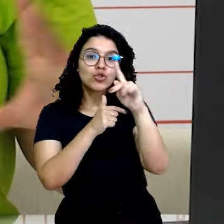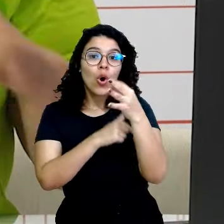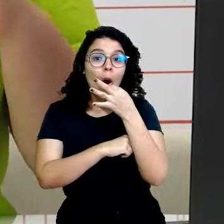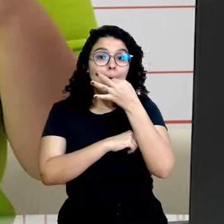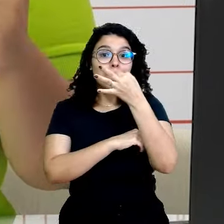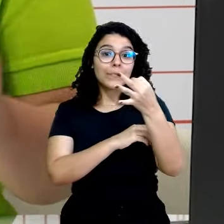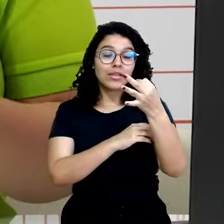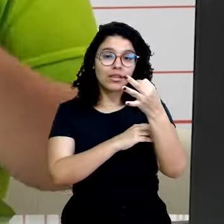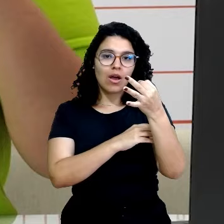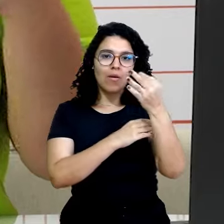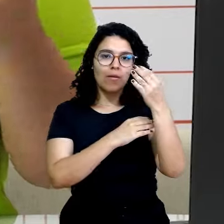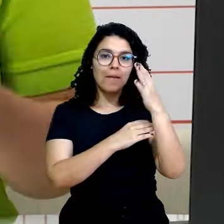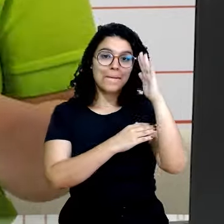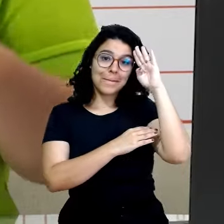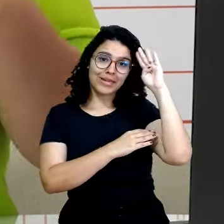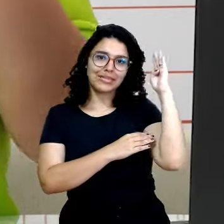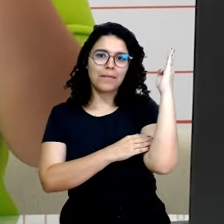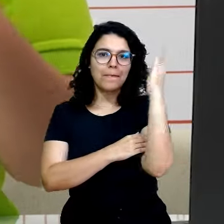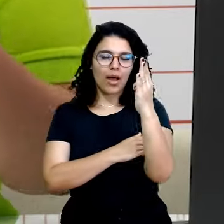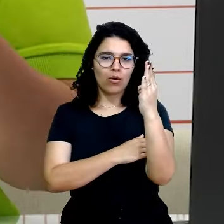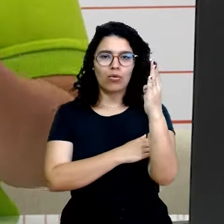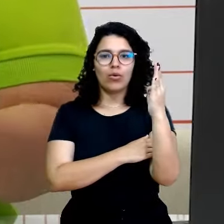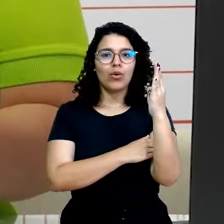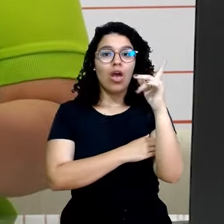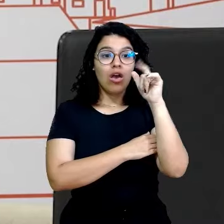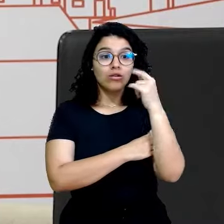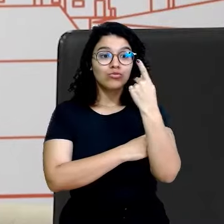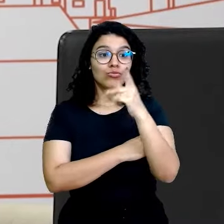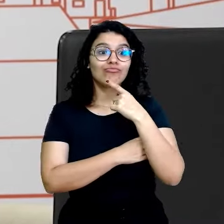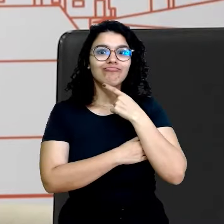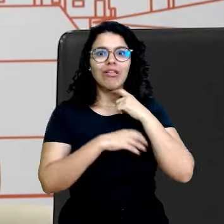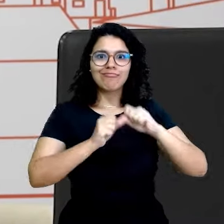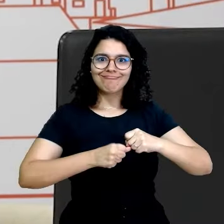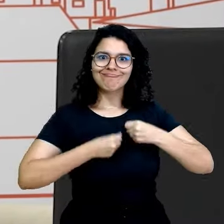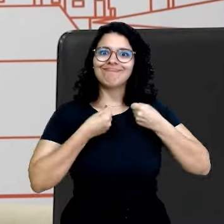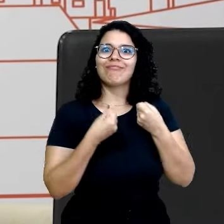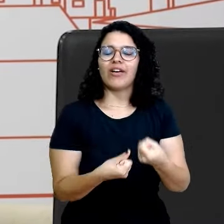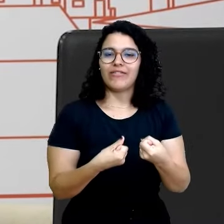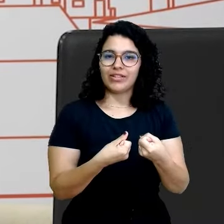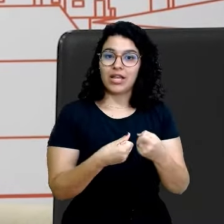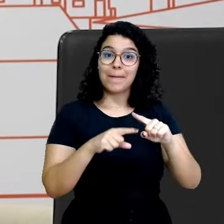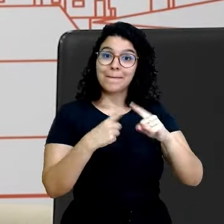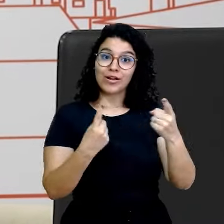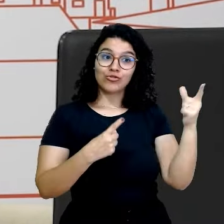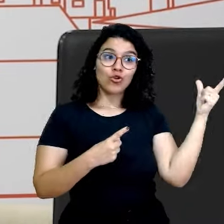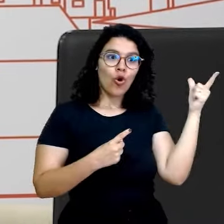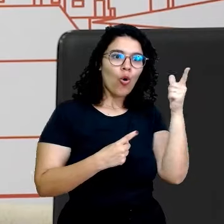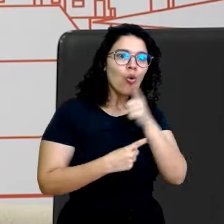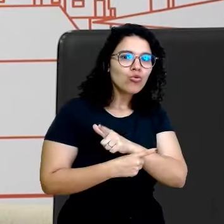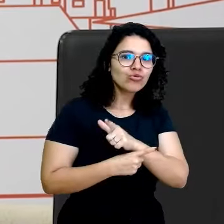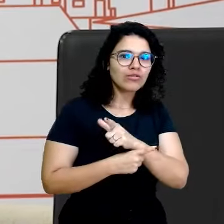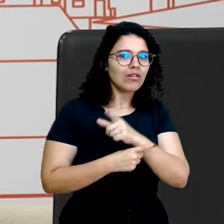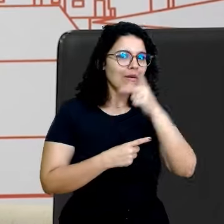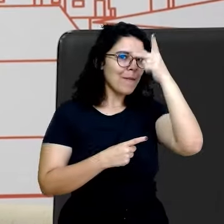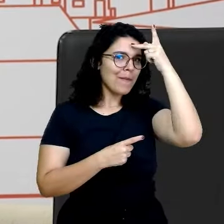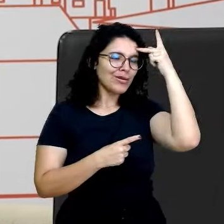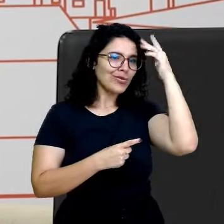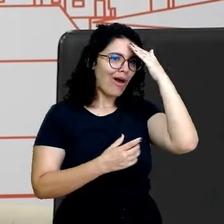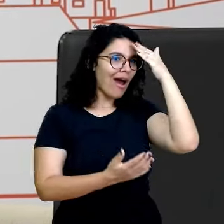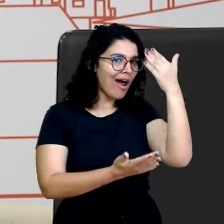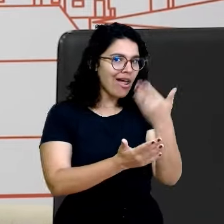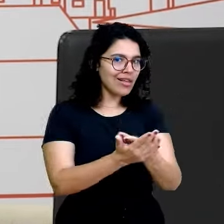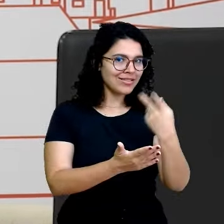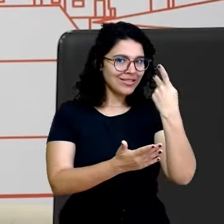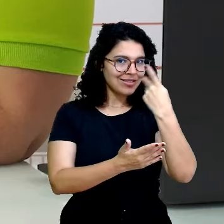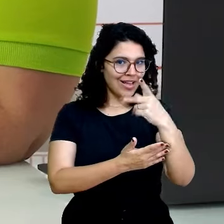É aquilo que você quer defender, mas para que ela seja convincente, você precisa ter bons